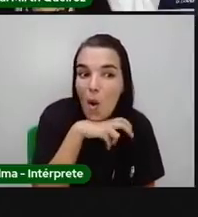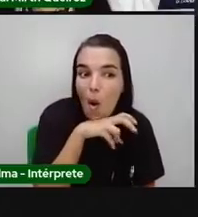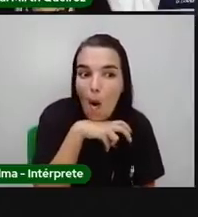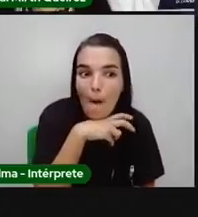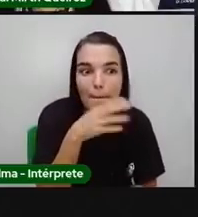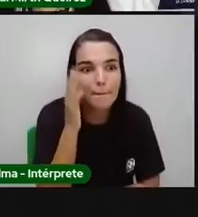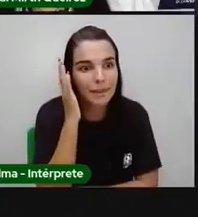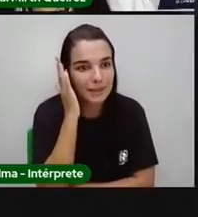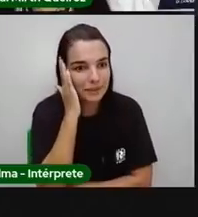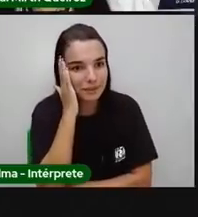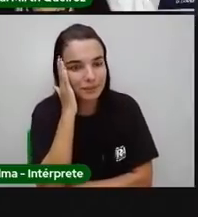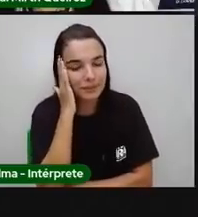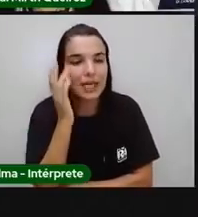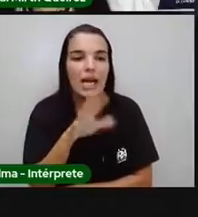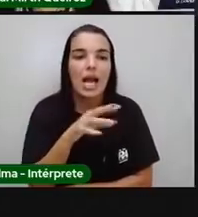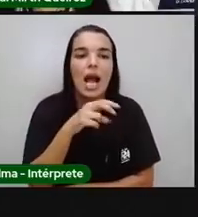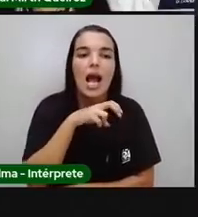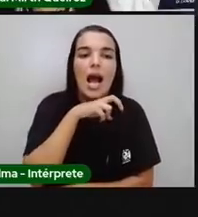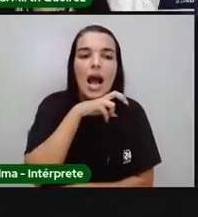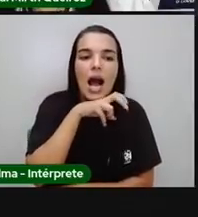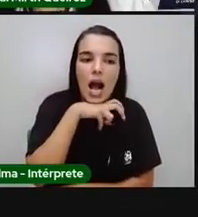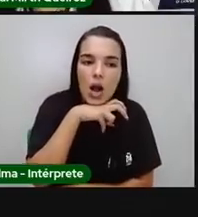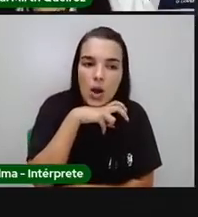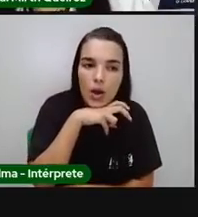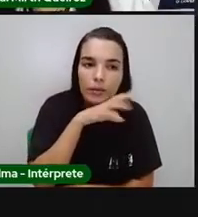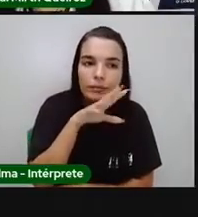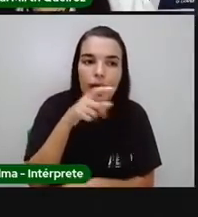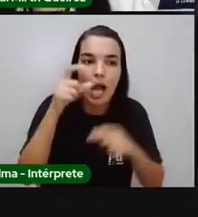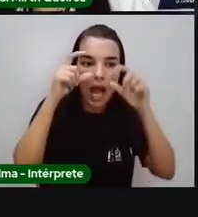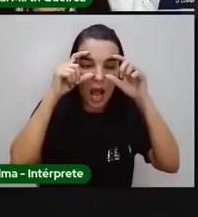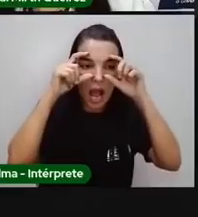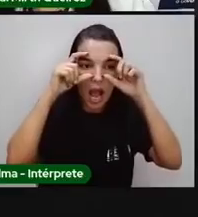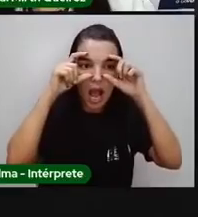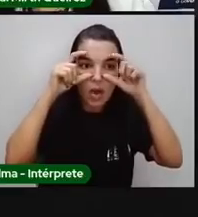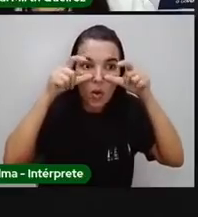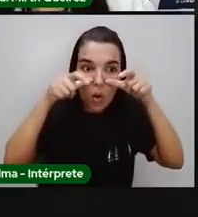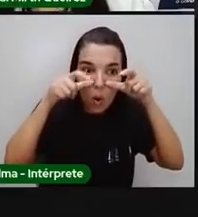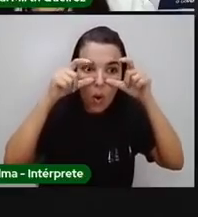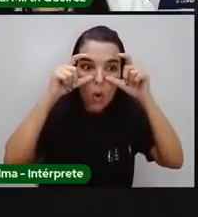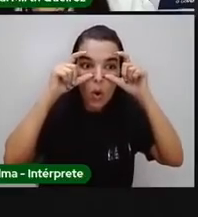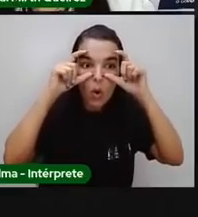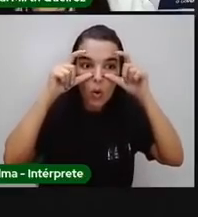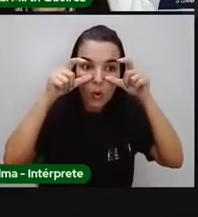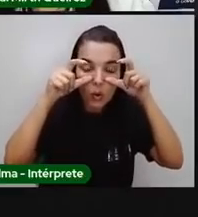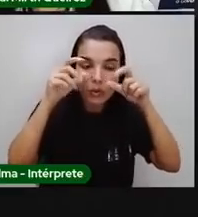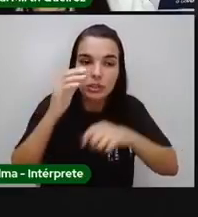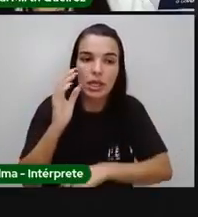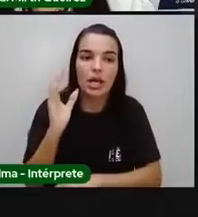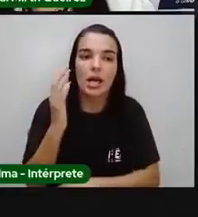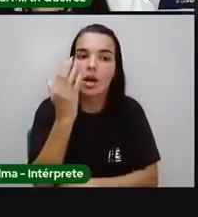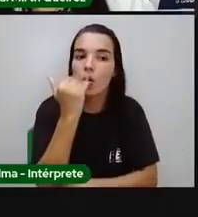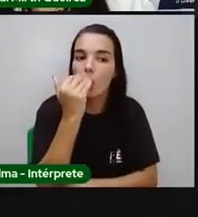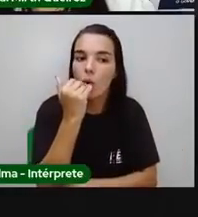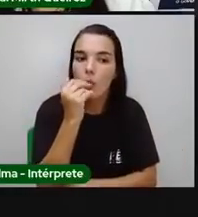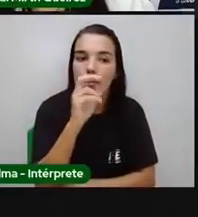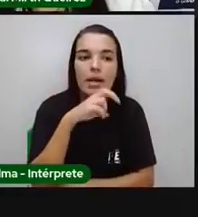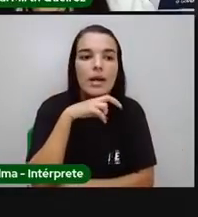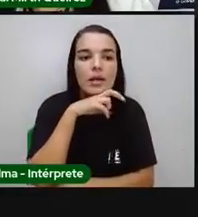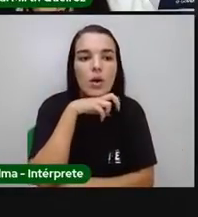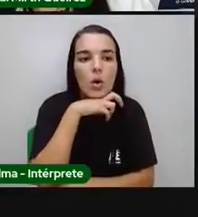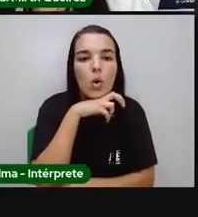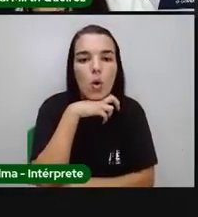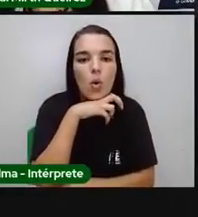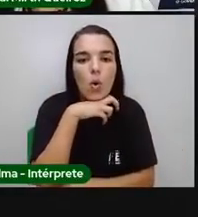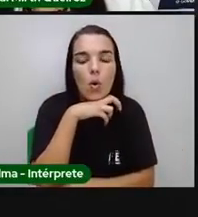cobra é a terceira. Aliás, perdão. A cobra é o sábado. Então, ela é a